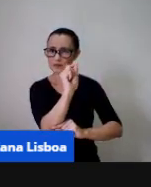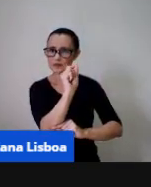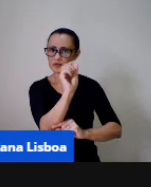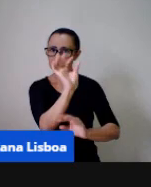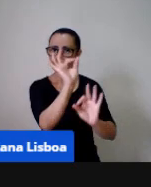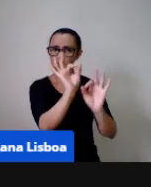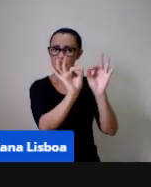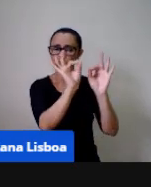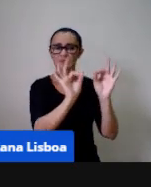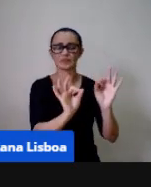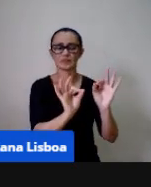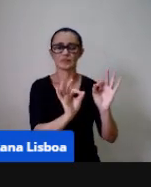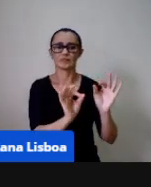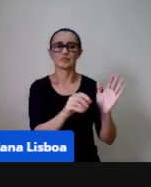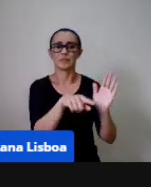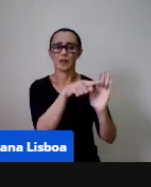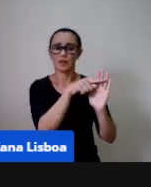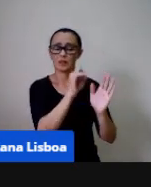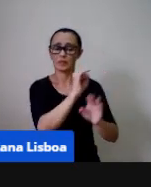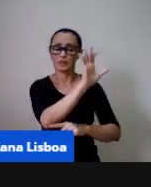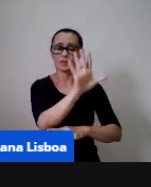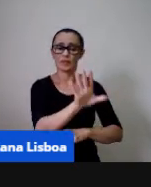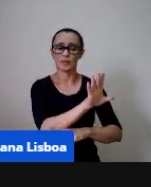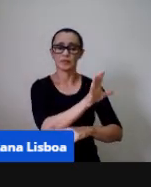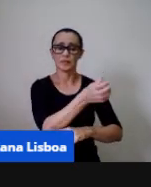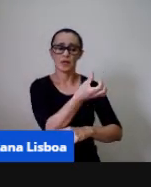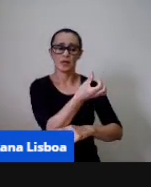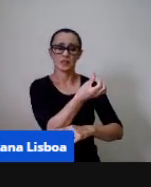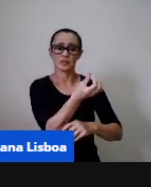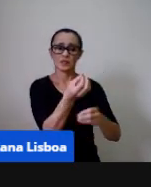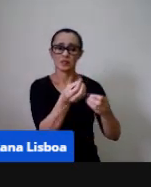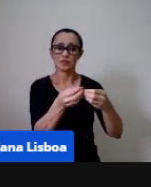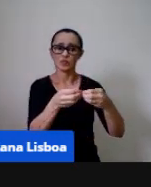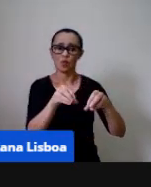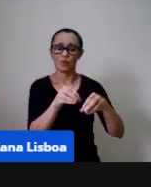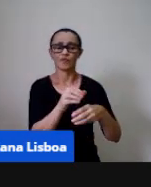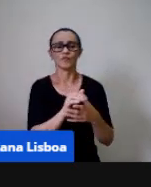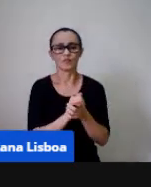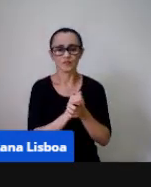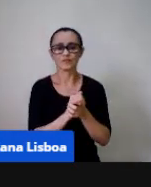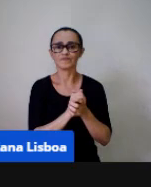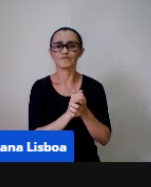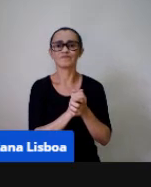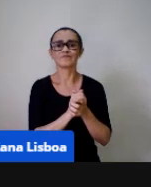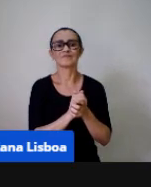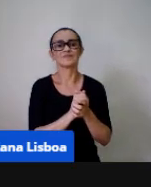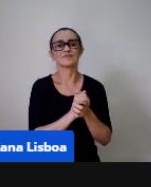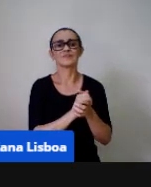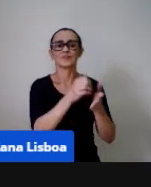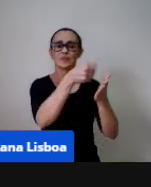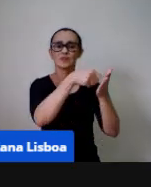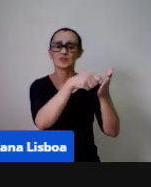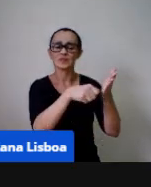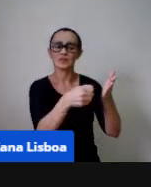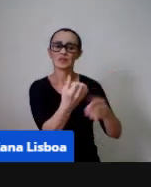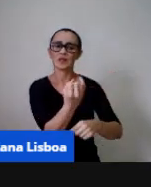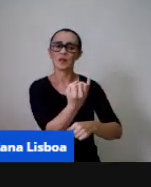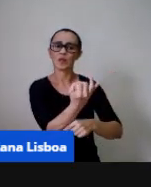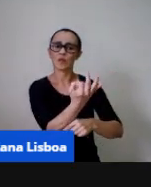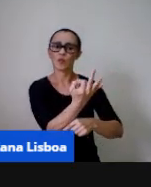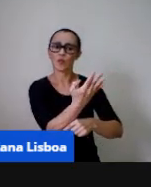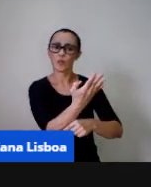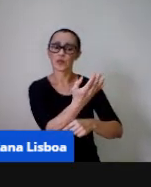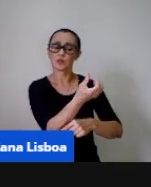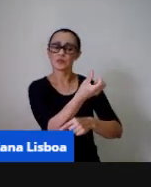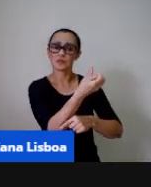figura de seis ovos e escrevi seis ovos utilizando a escrita do número né? a grafia do número